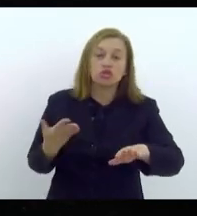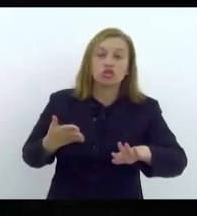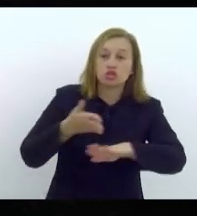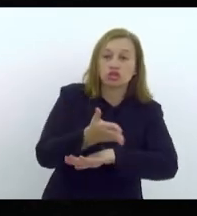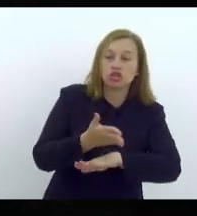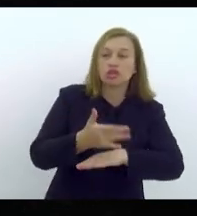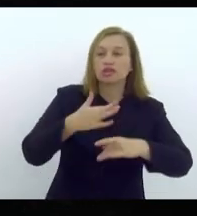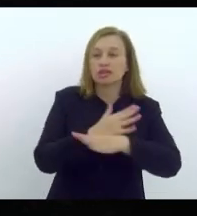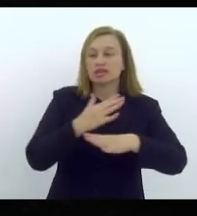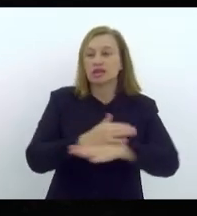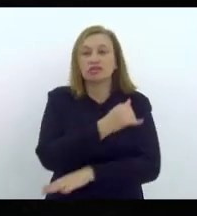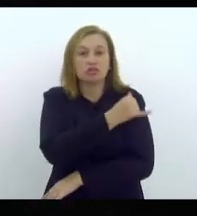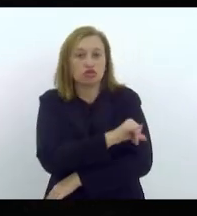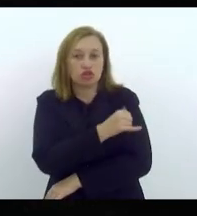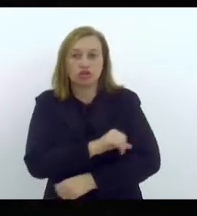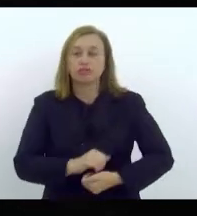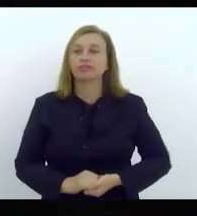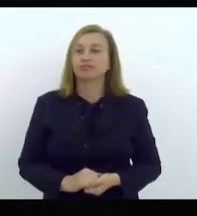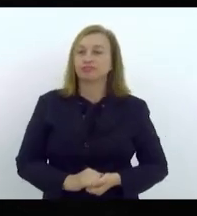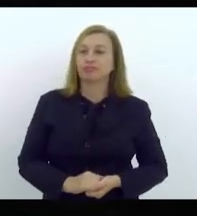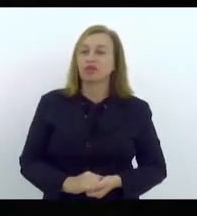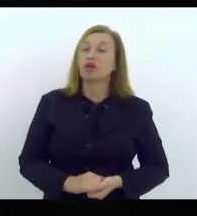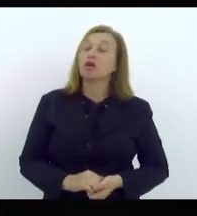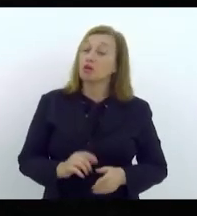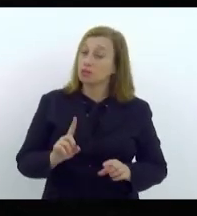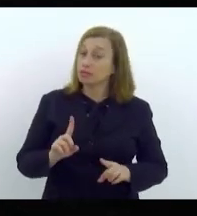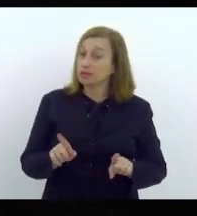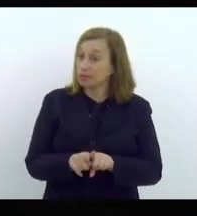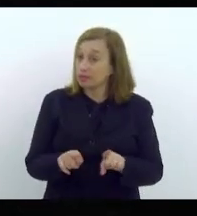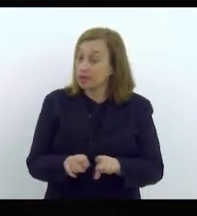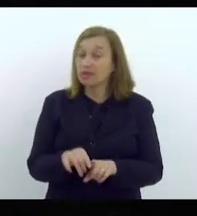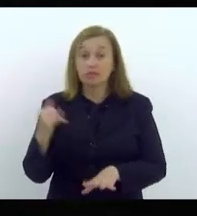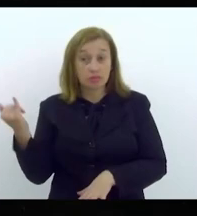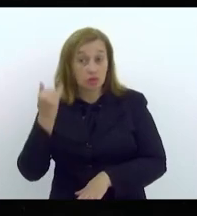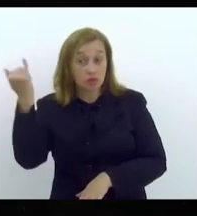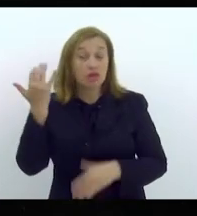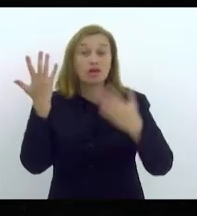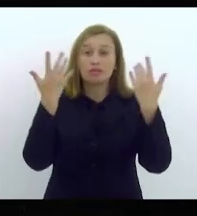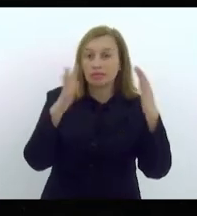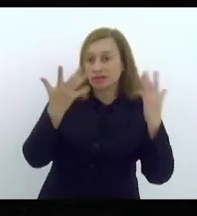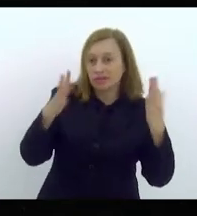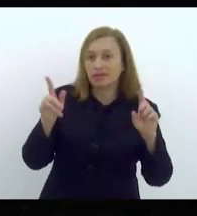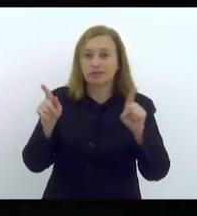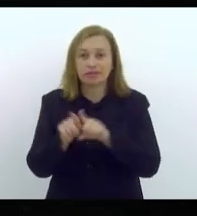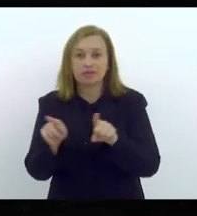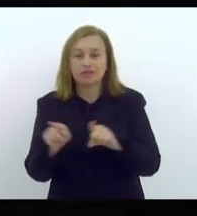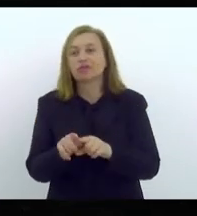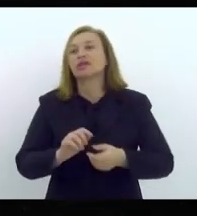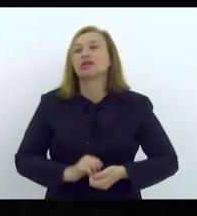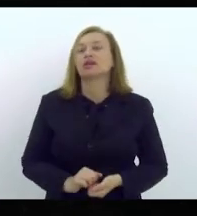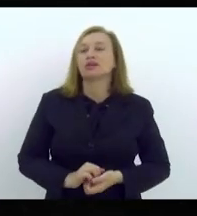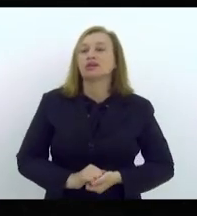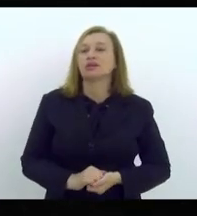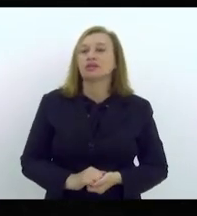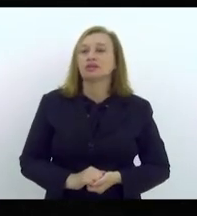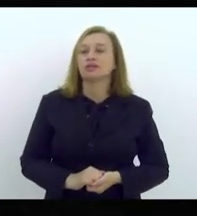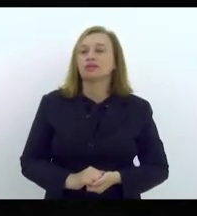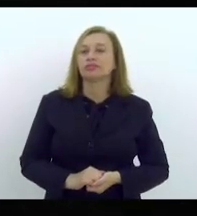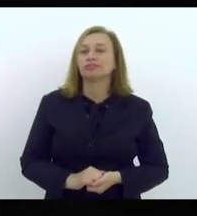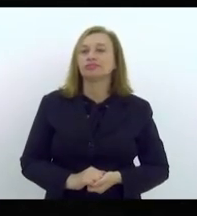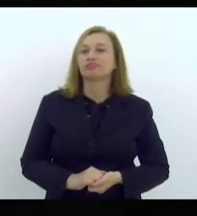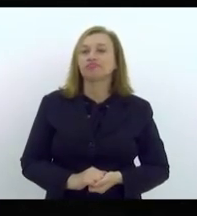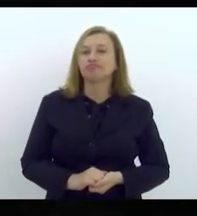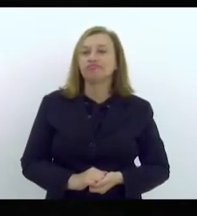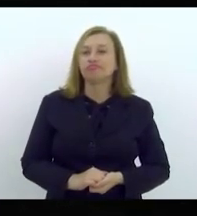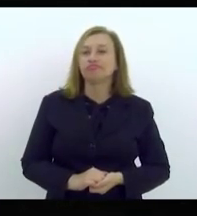na cidade do Rio de Janeiro. Não menos importante, celebrar também o fato do Estado do Rio de